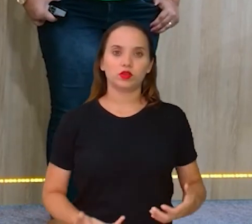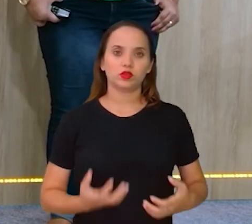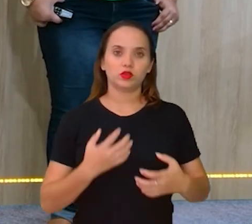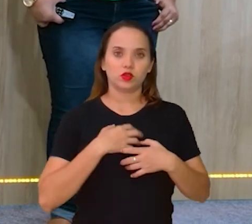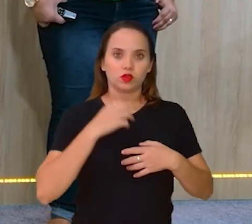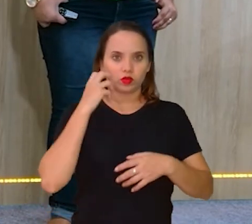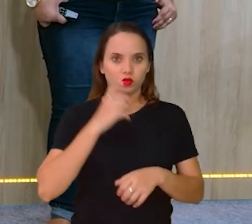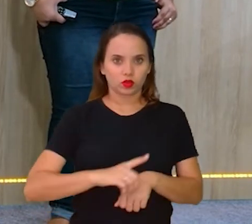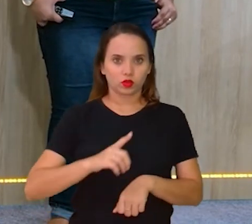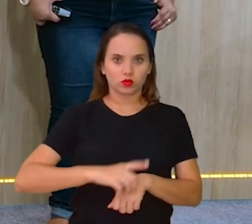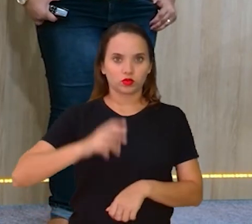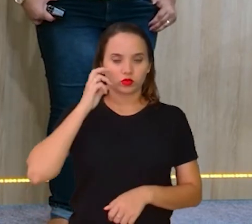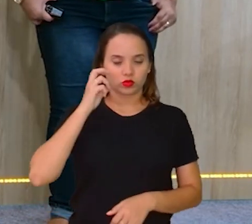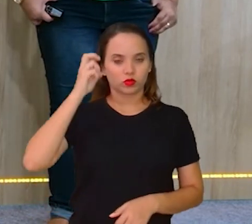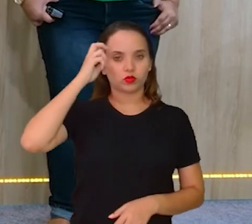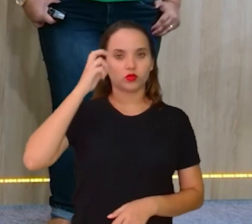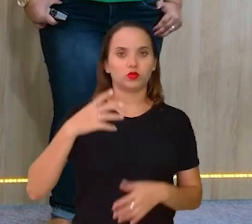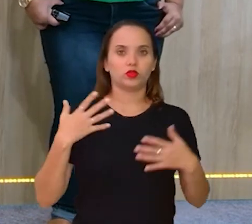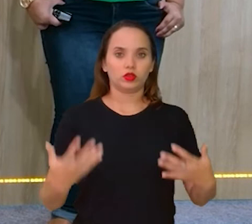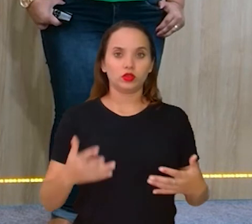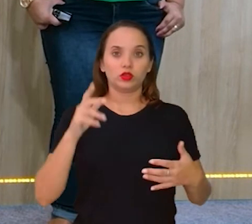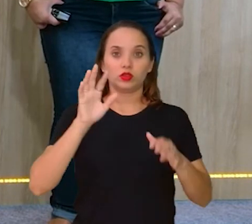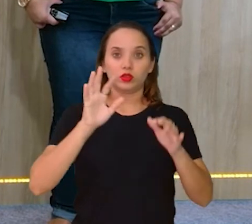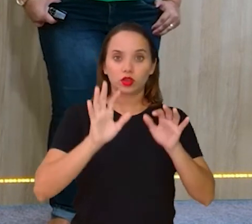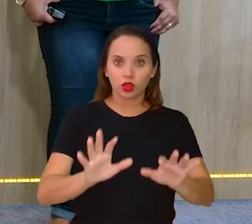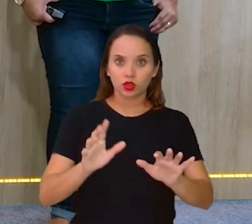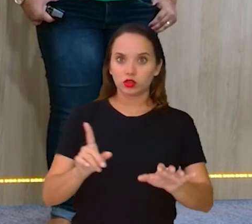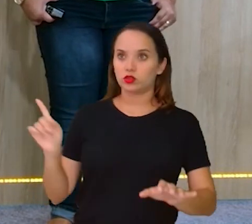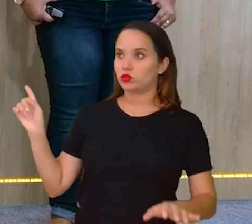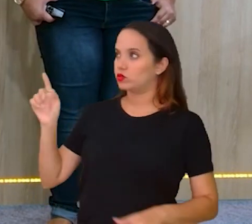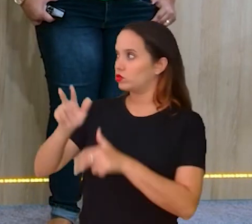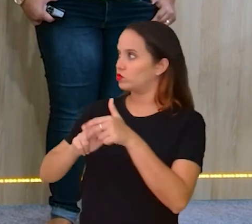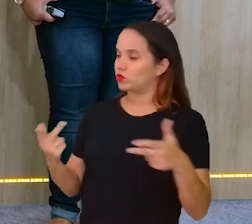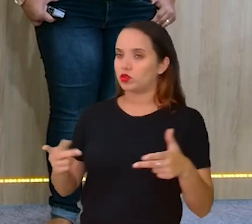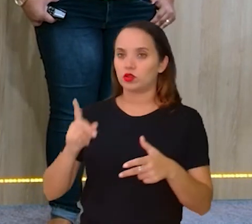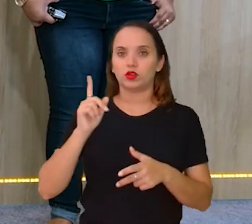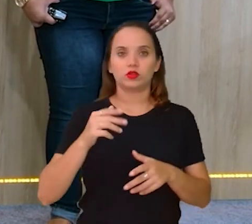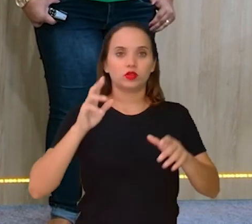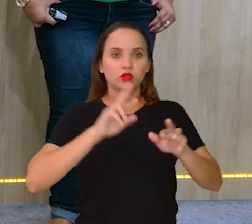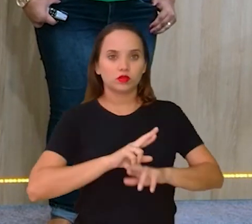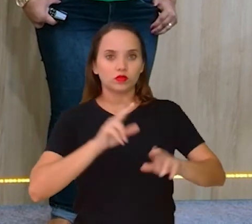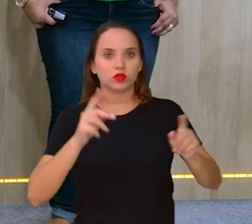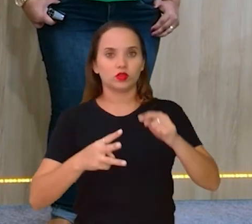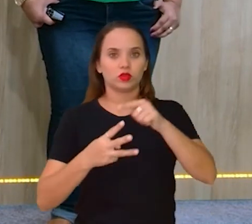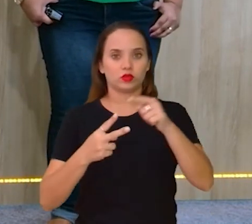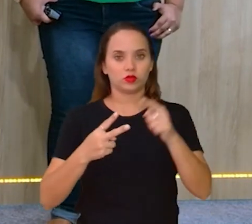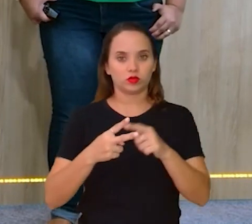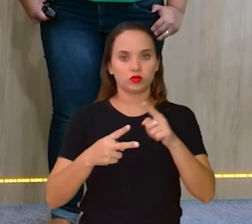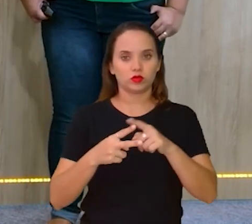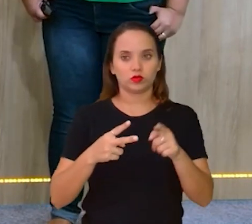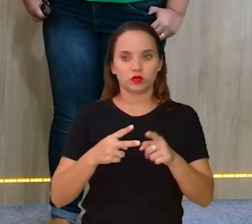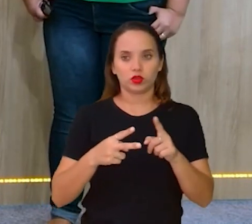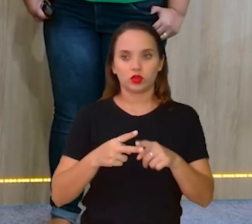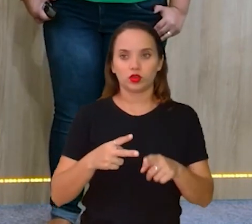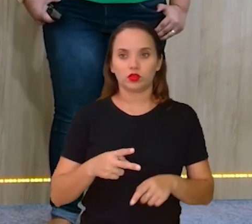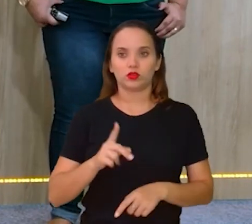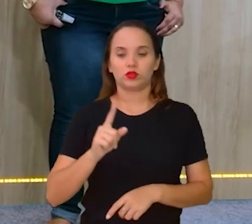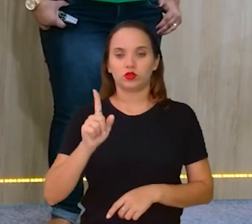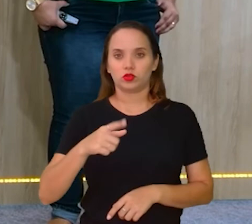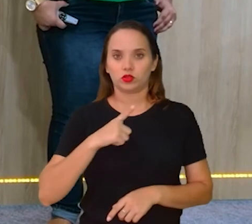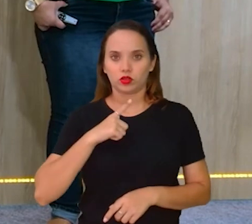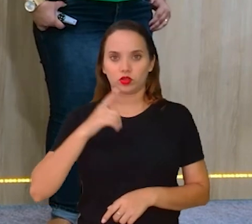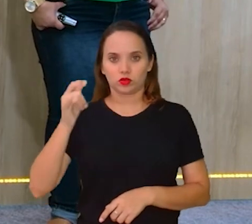da cultura digital. E essas ferramentas, ela é dividida em duas partes. O hardware que a gente viu na aula de hoje, ou seja, um smartphone,